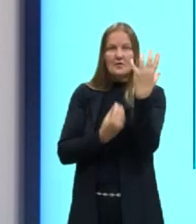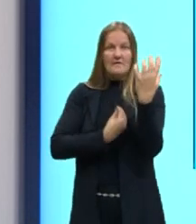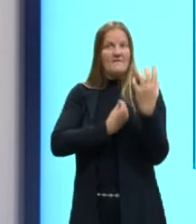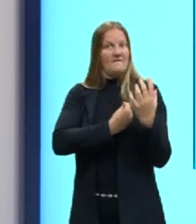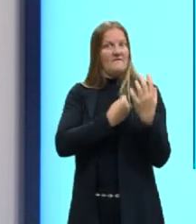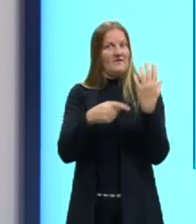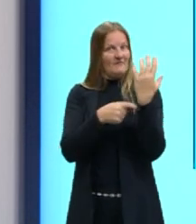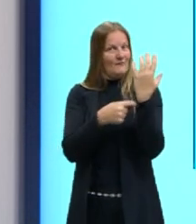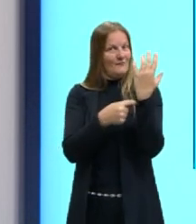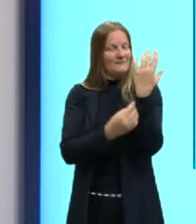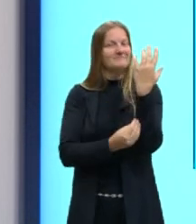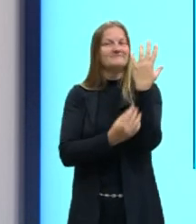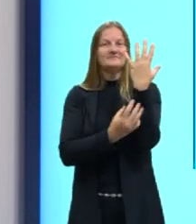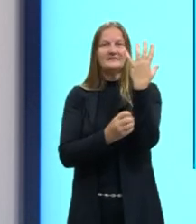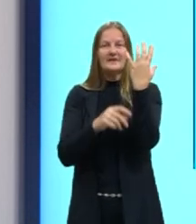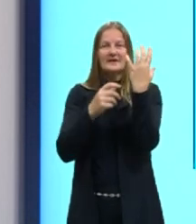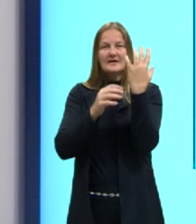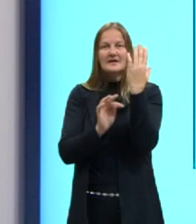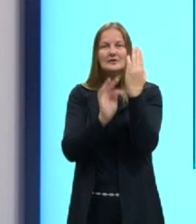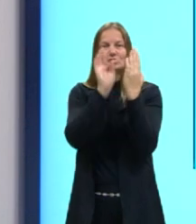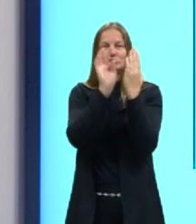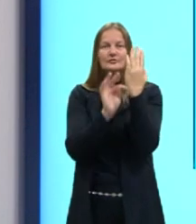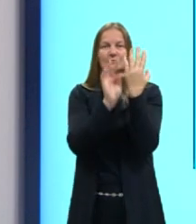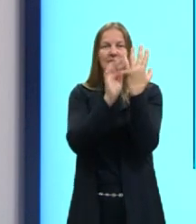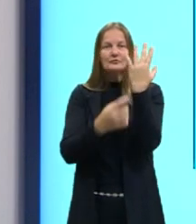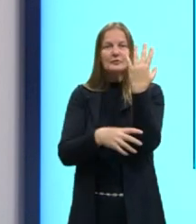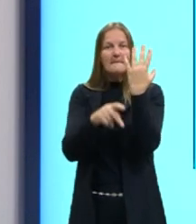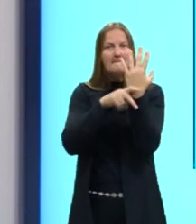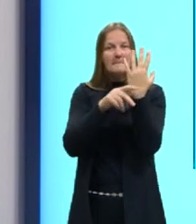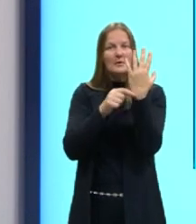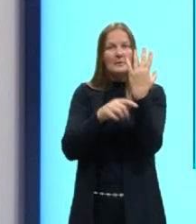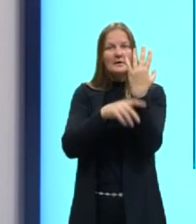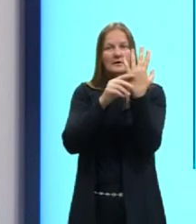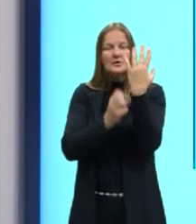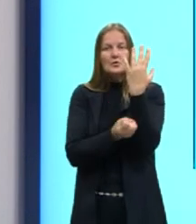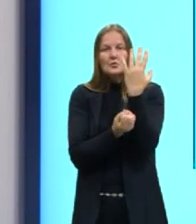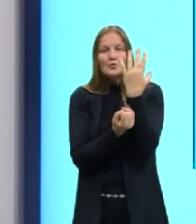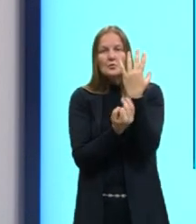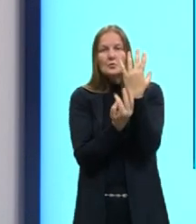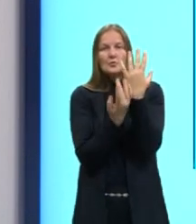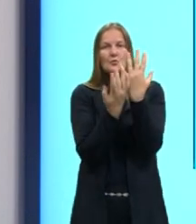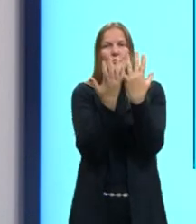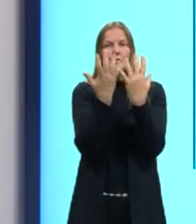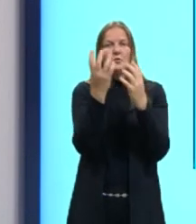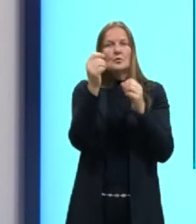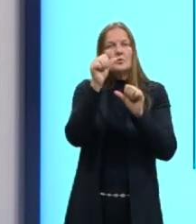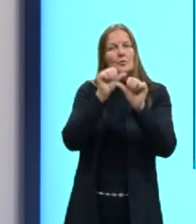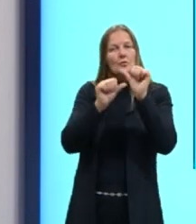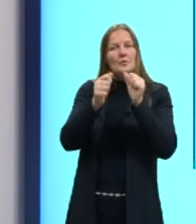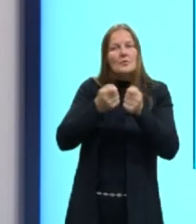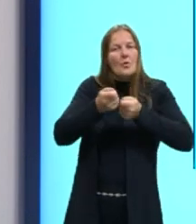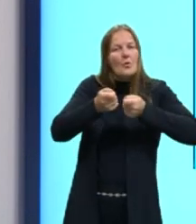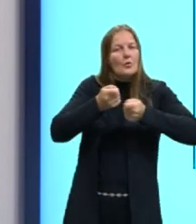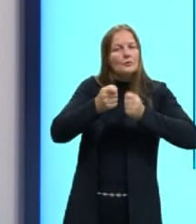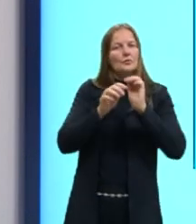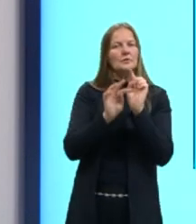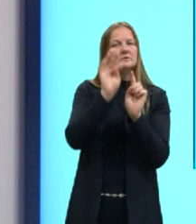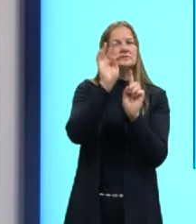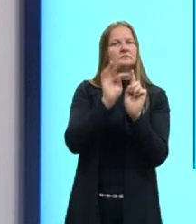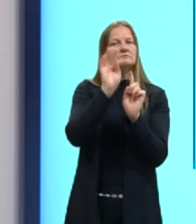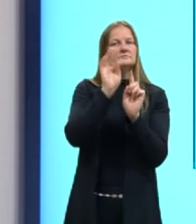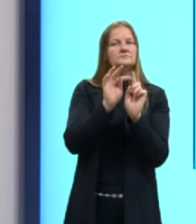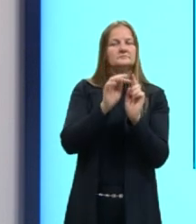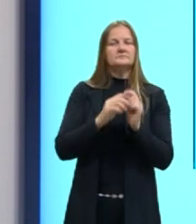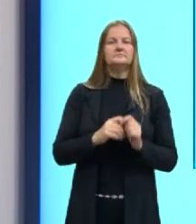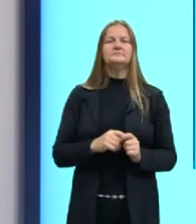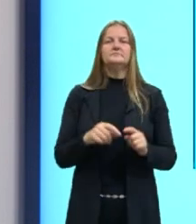precisa da manutenção térmica para sobreviver, a transpiração vai estar auxiliando nisso. Também vai